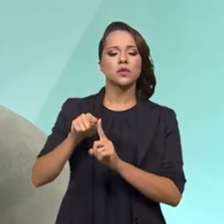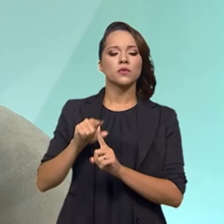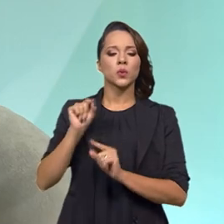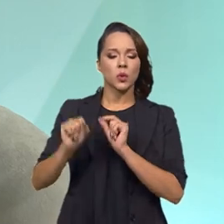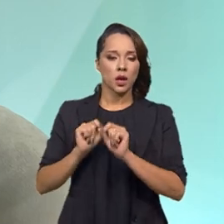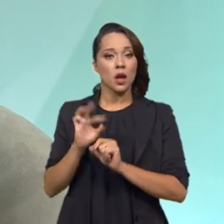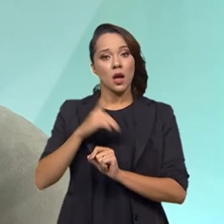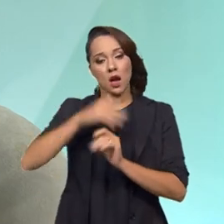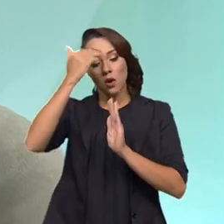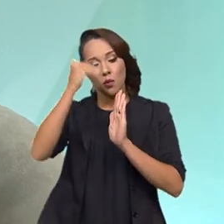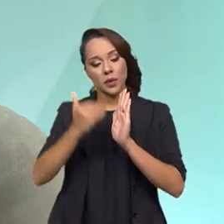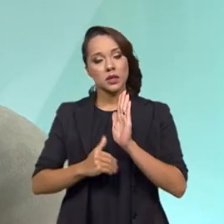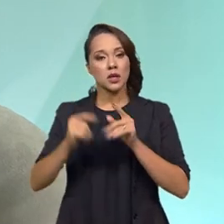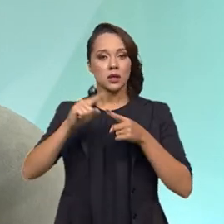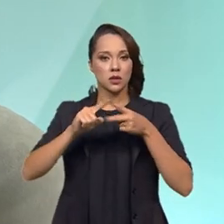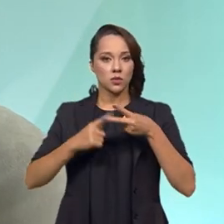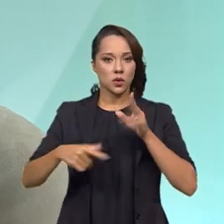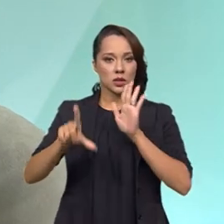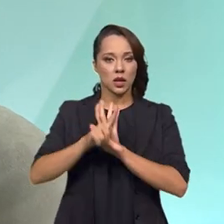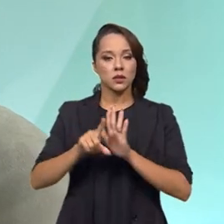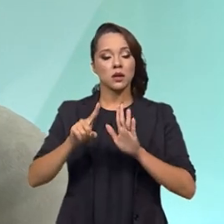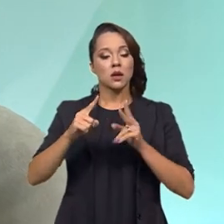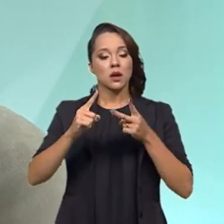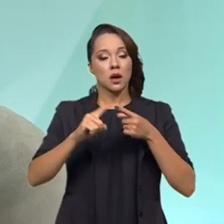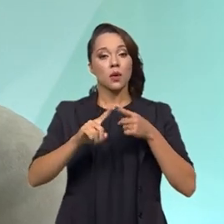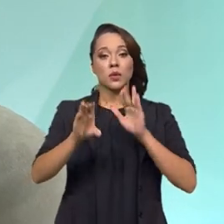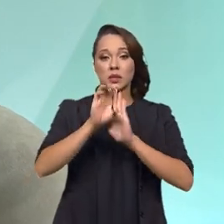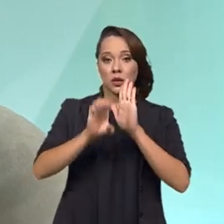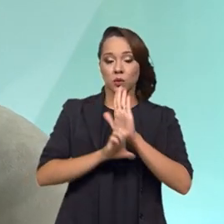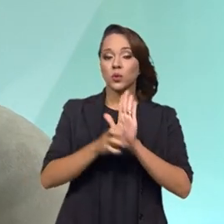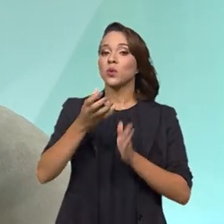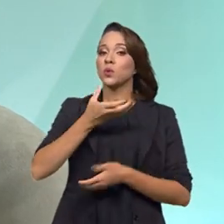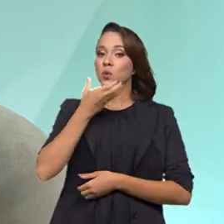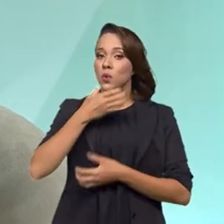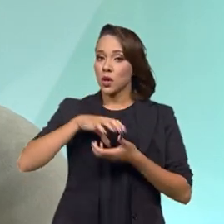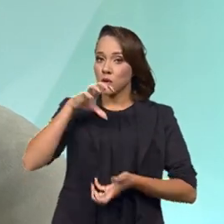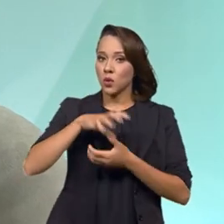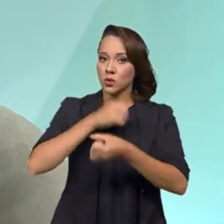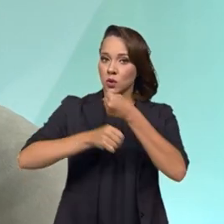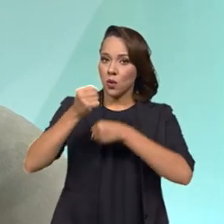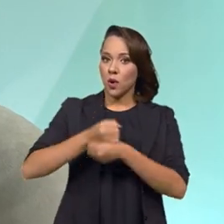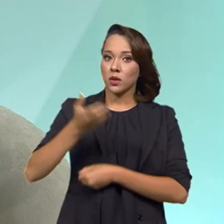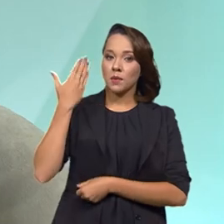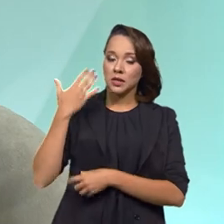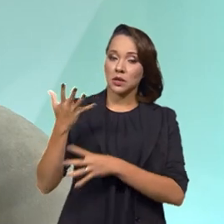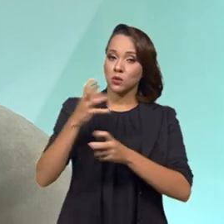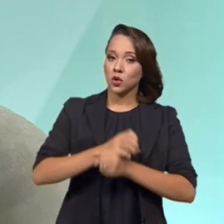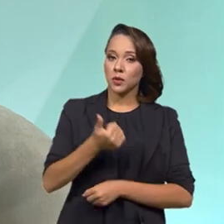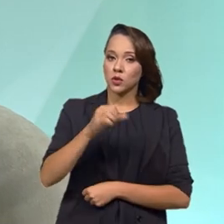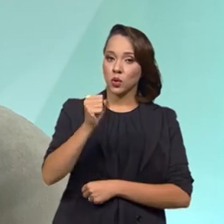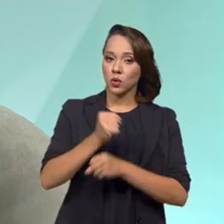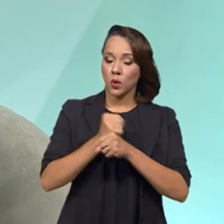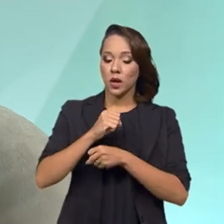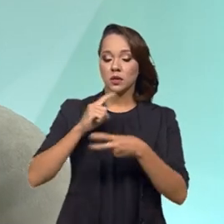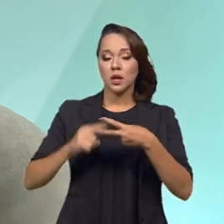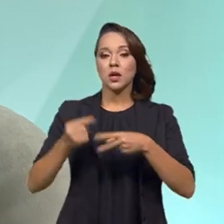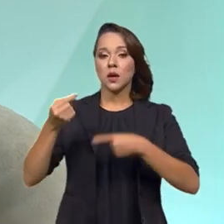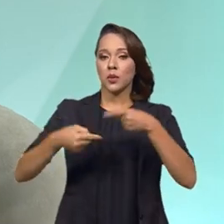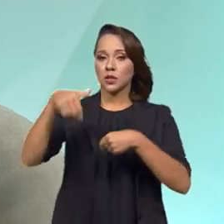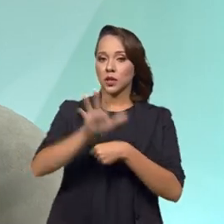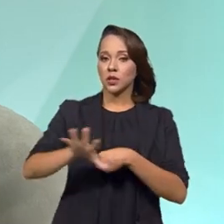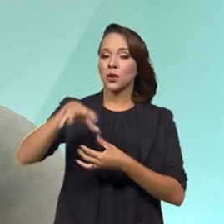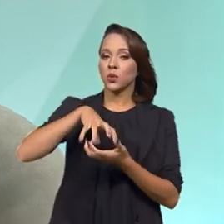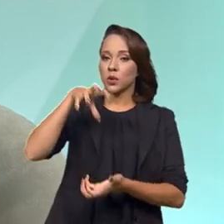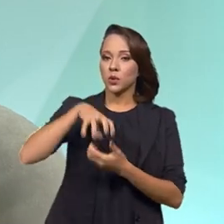exatamente cumprir essas duas leis, o Estatuto do Idoso, que o ano passado completou 18 anos, e a própria política nacional do idoso.